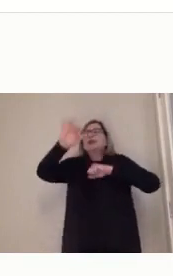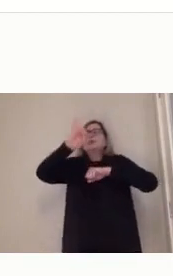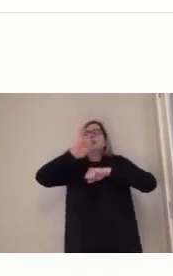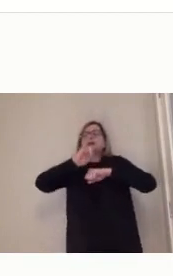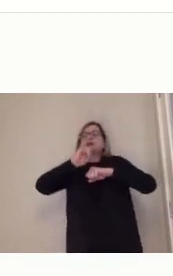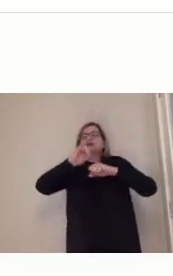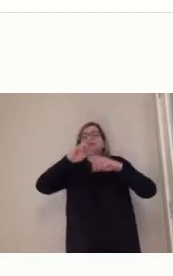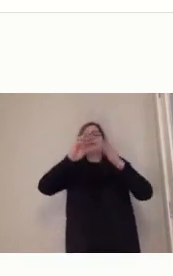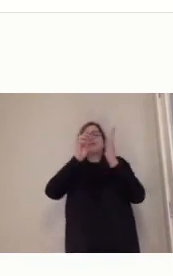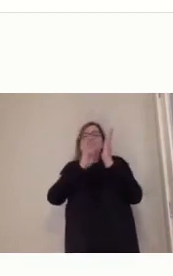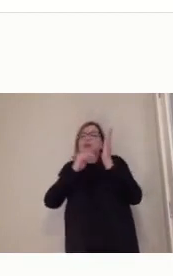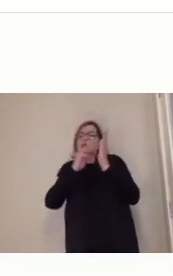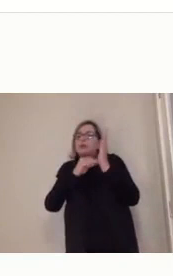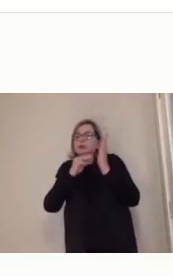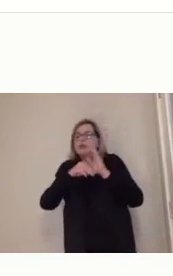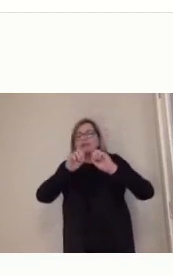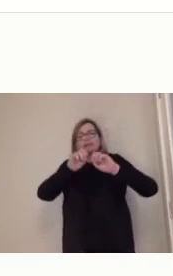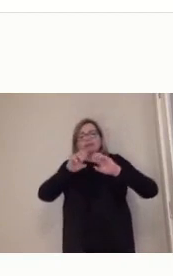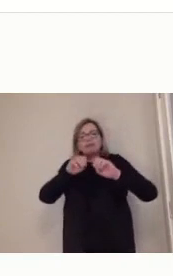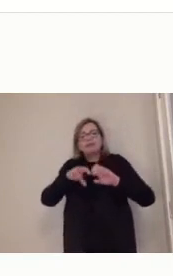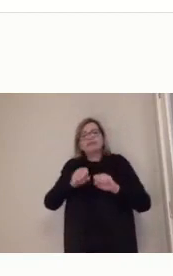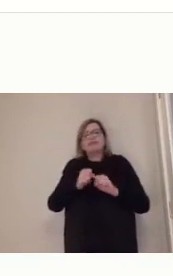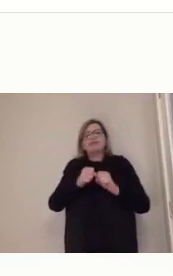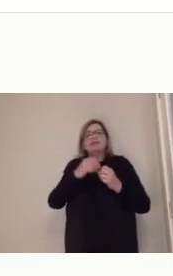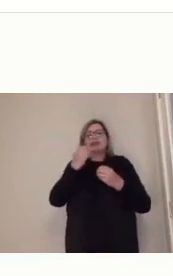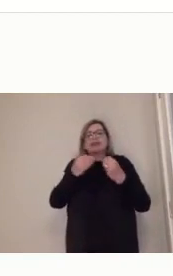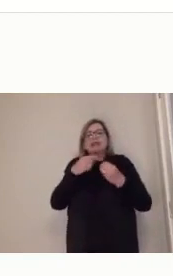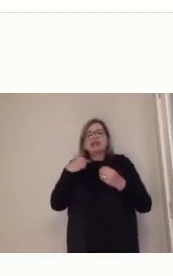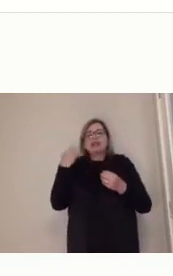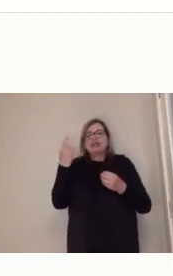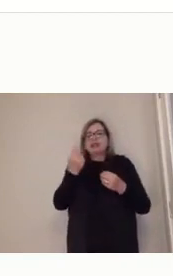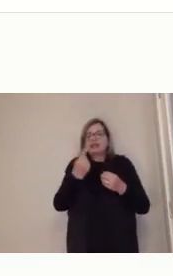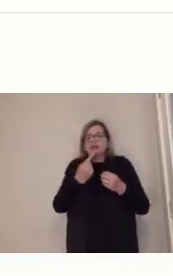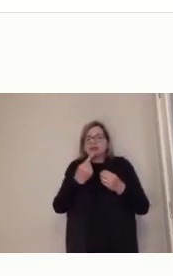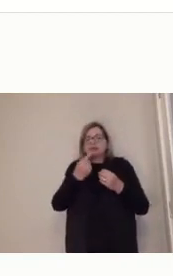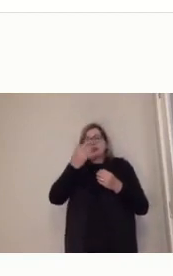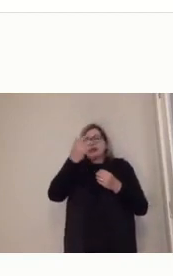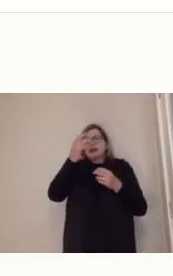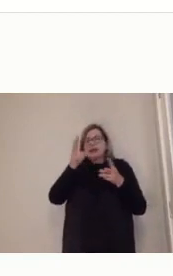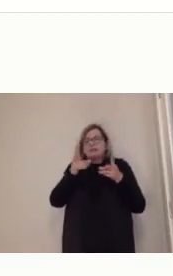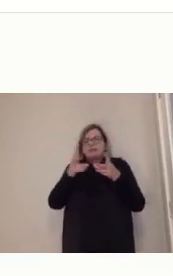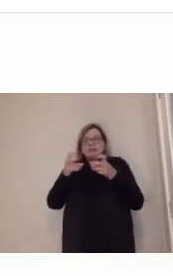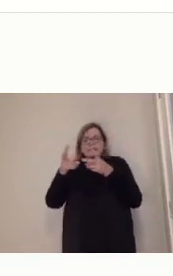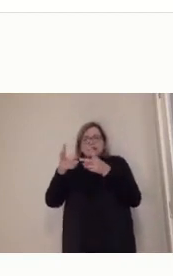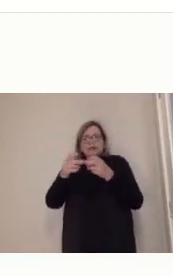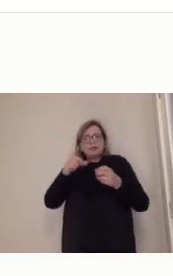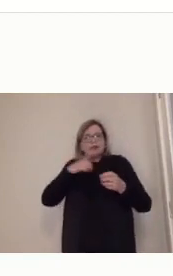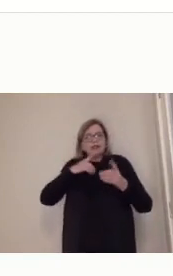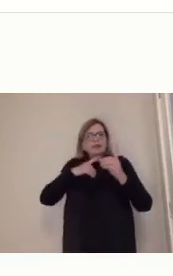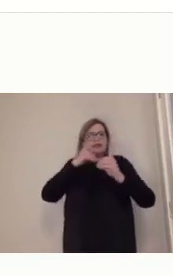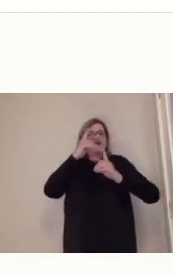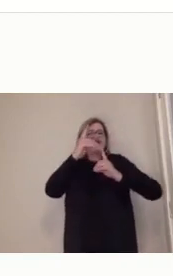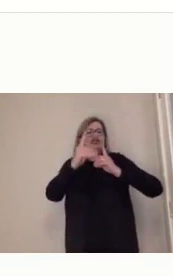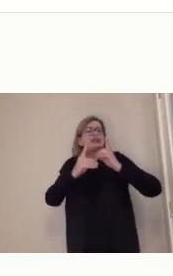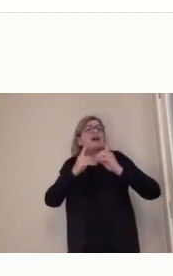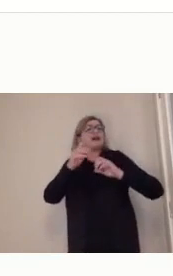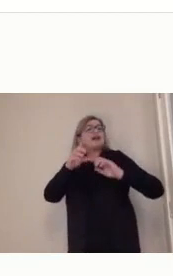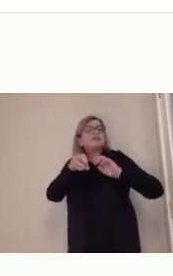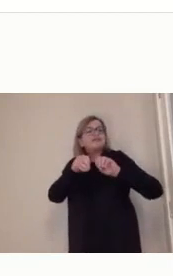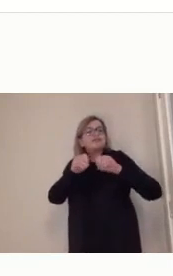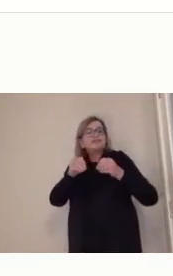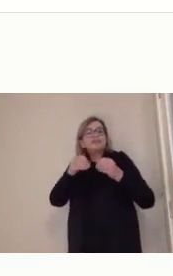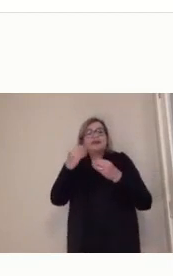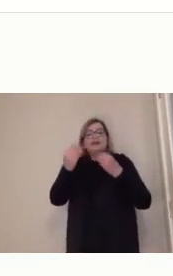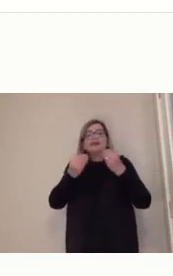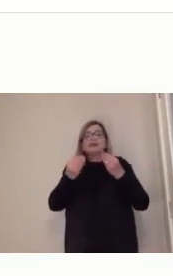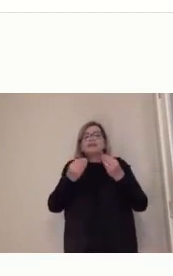formativas, né? E um papel político muito forte, tá? Na execução dessas ações. Então, ela está além da democratização